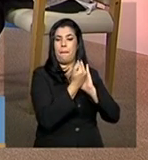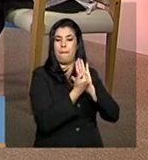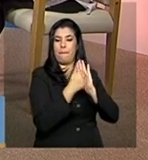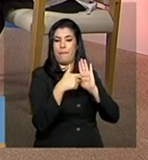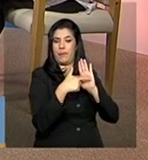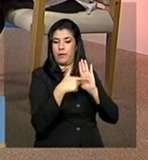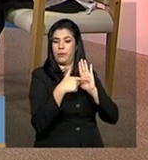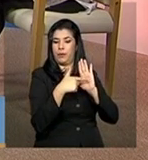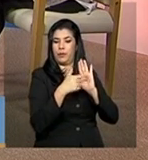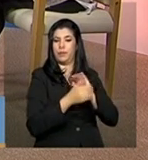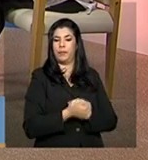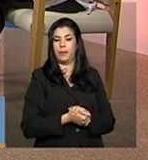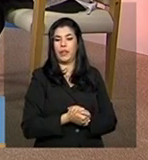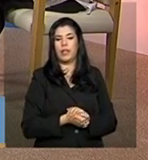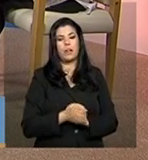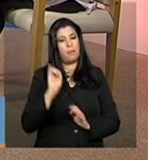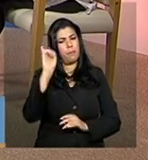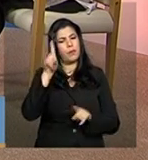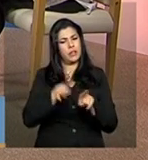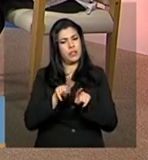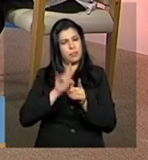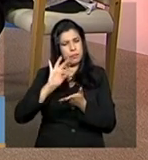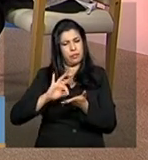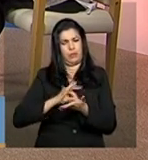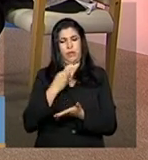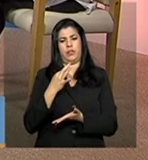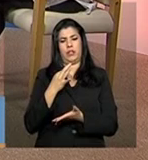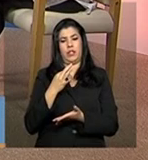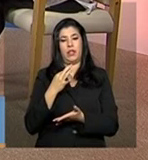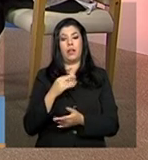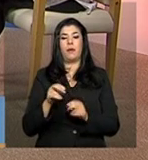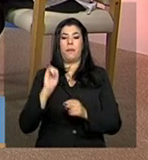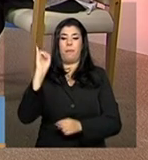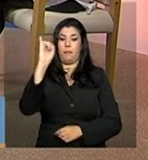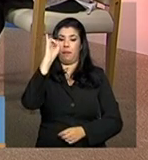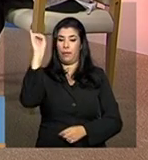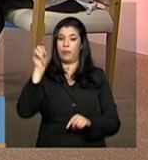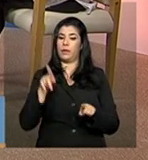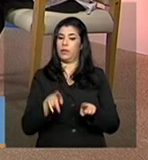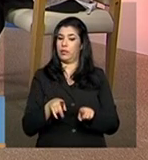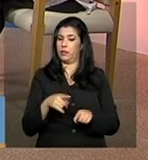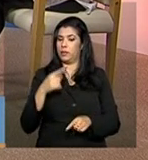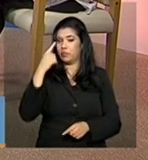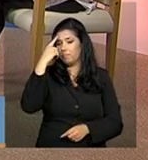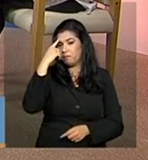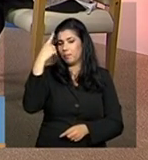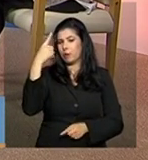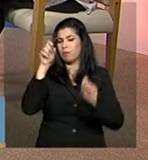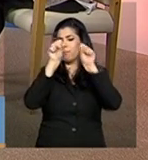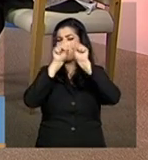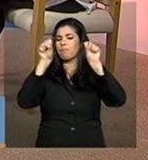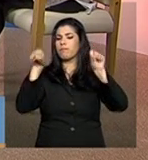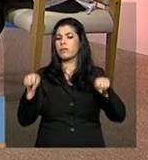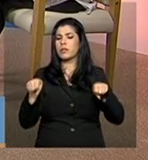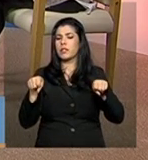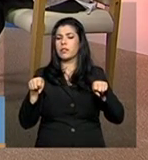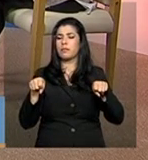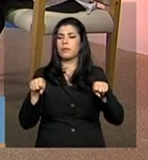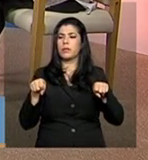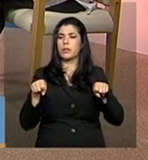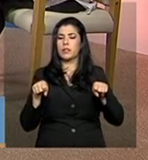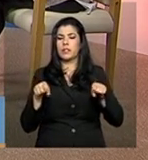importante ter isso registrado. Então, por essa importância, nós pensamos no sistema que a gente pudesse...